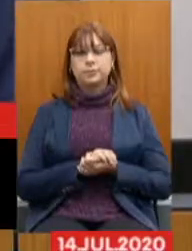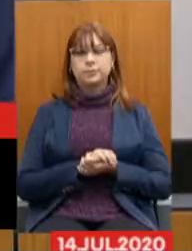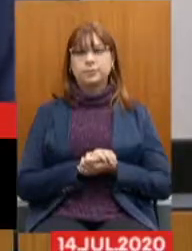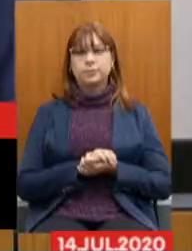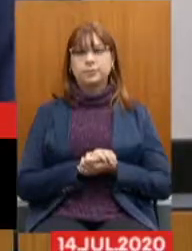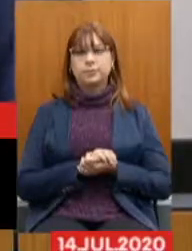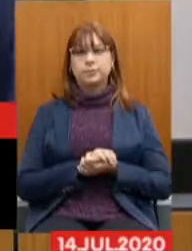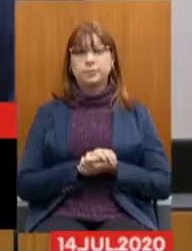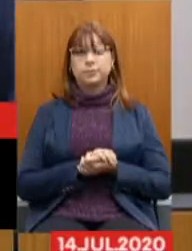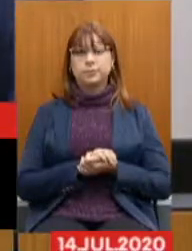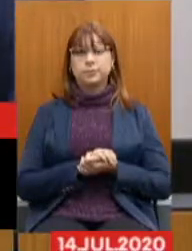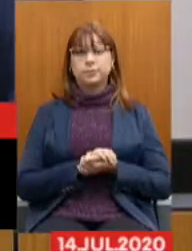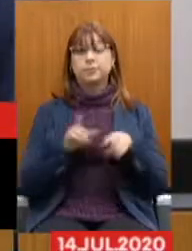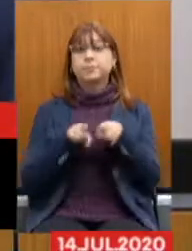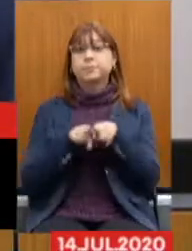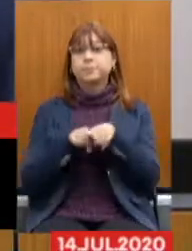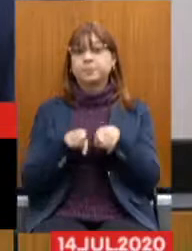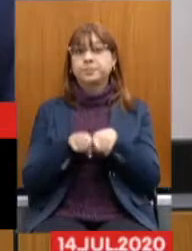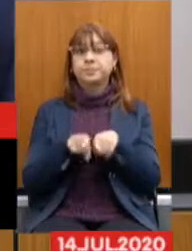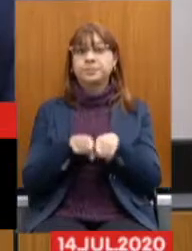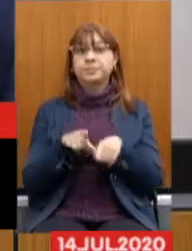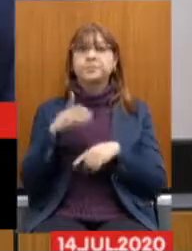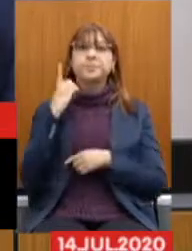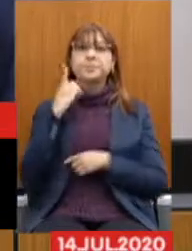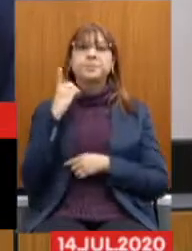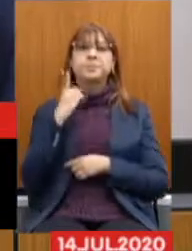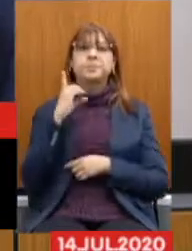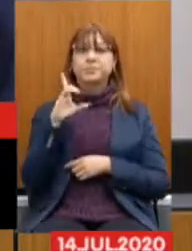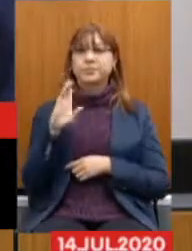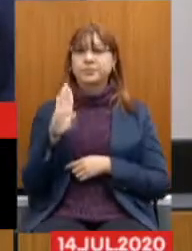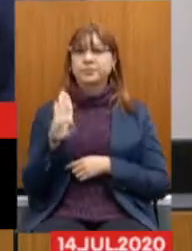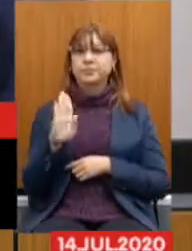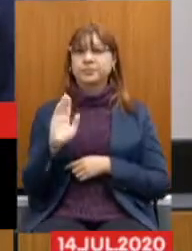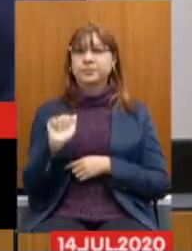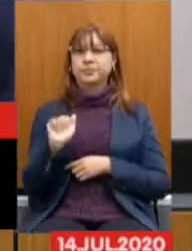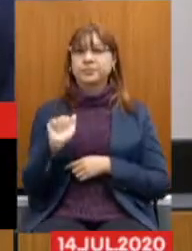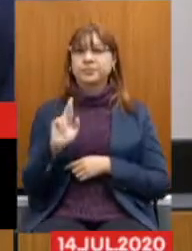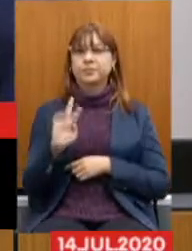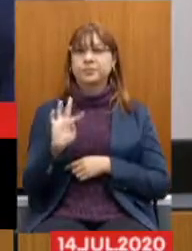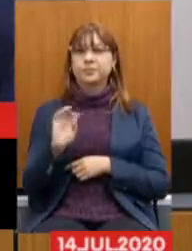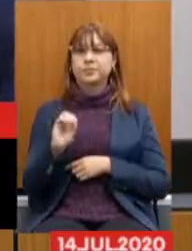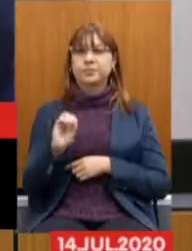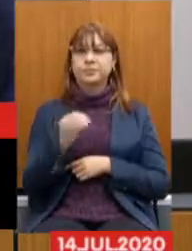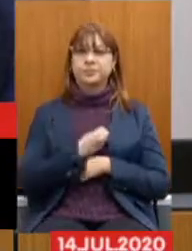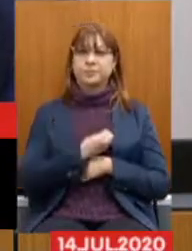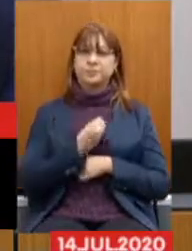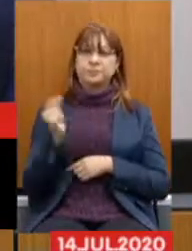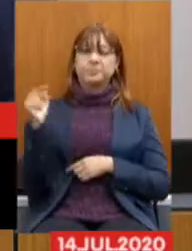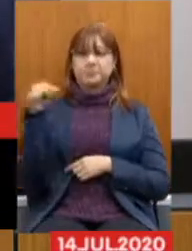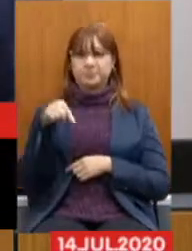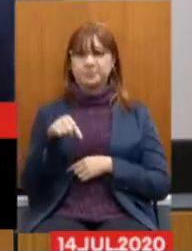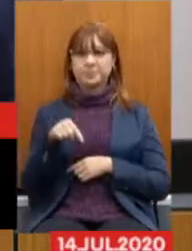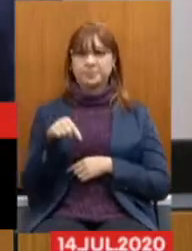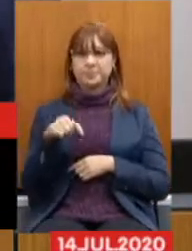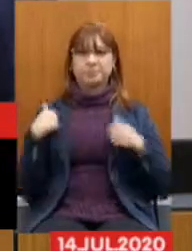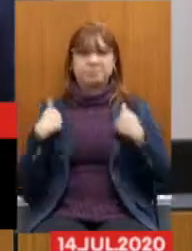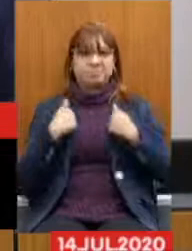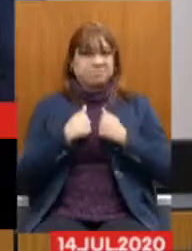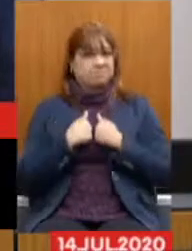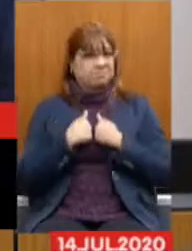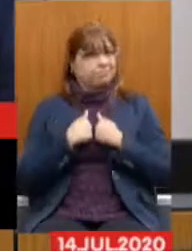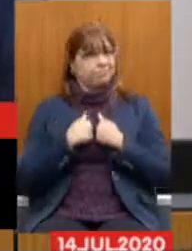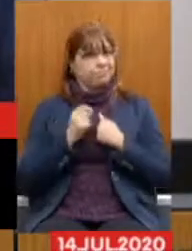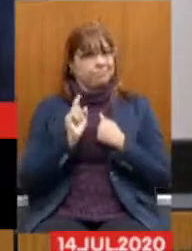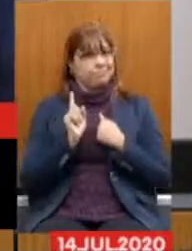Gostaria de registrar aqui a presença do deputado Bartô, aqui no nosso plenário, sem terno, mas de